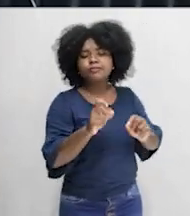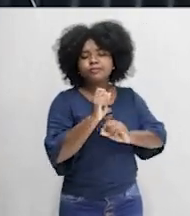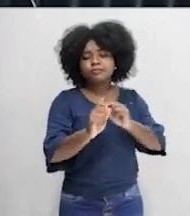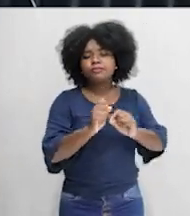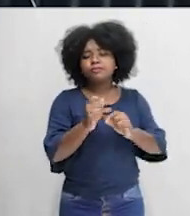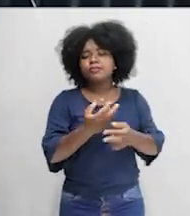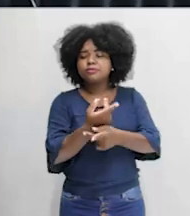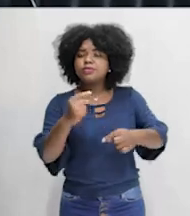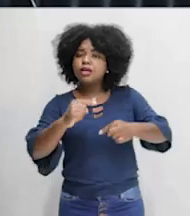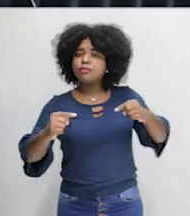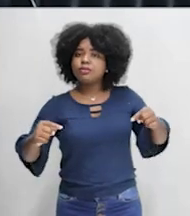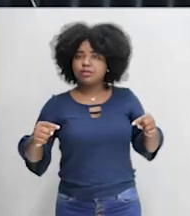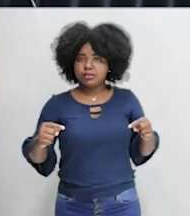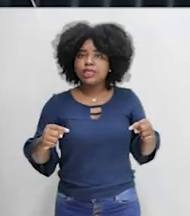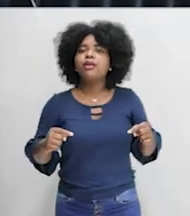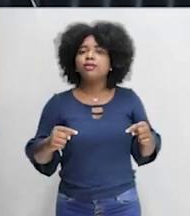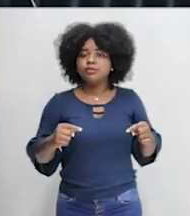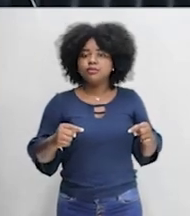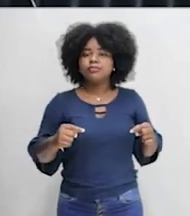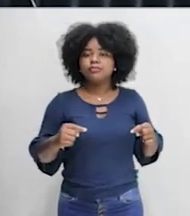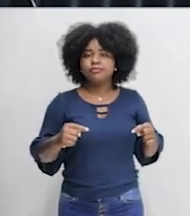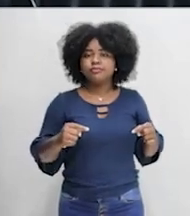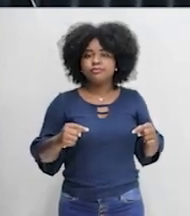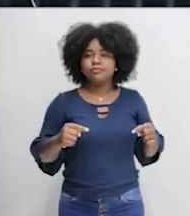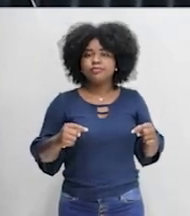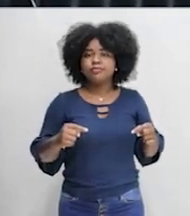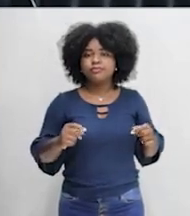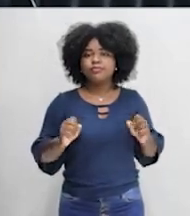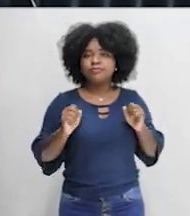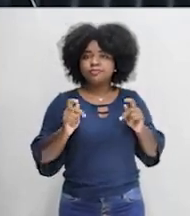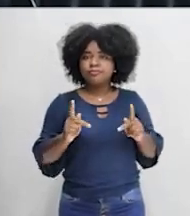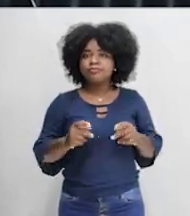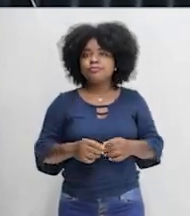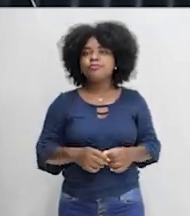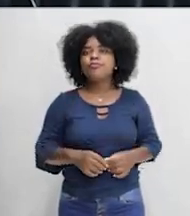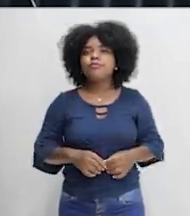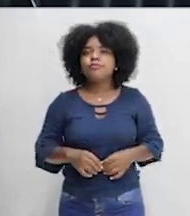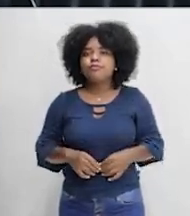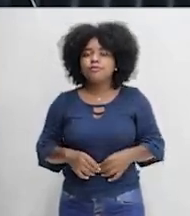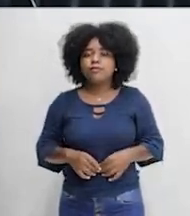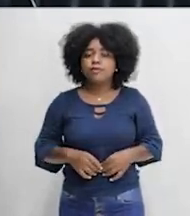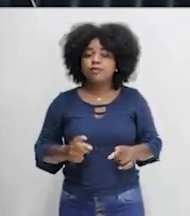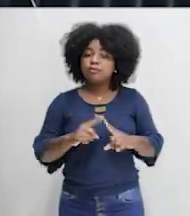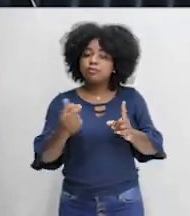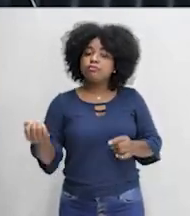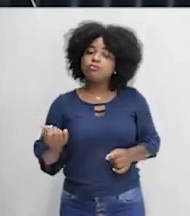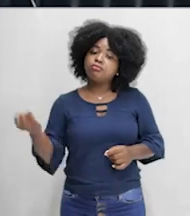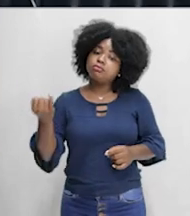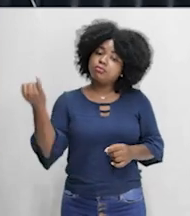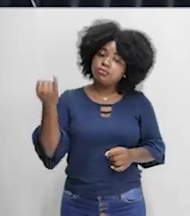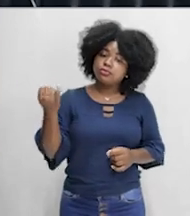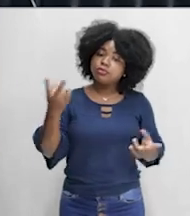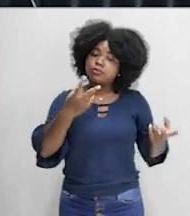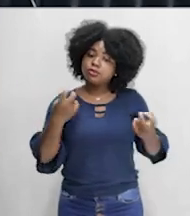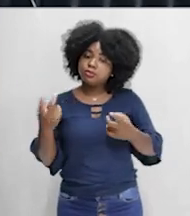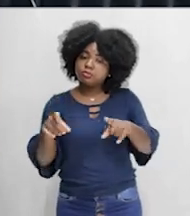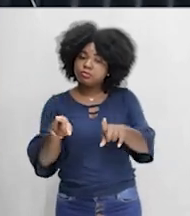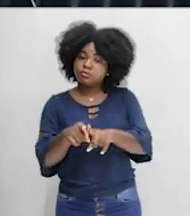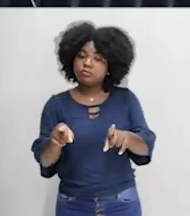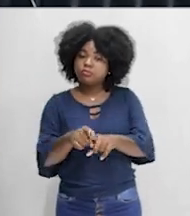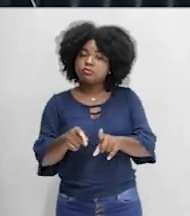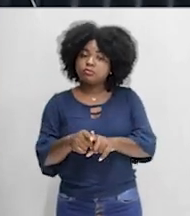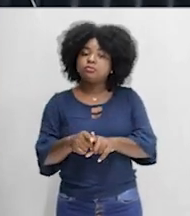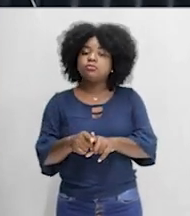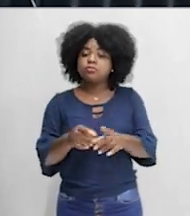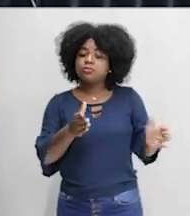recursos naturais para mandar para a metrópole, né? Ali, processo ali de mercantilismo, né? Mas o importante, então, é tu perceber que o processo de